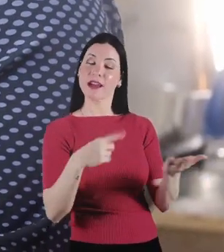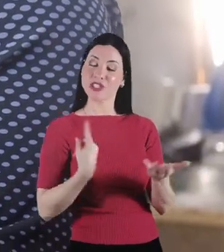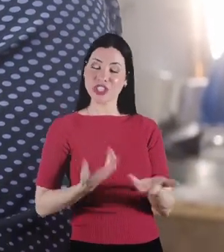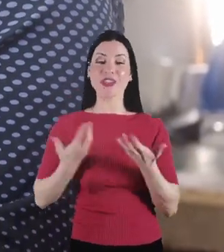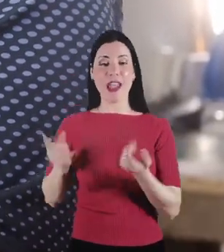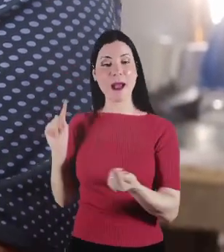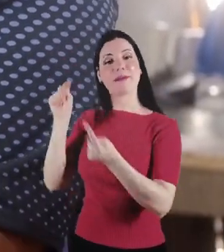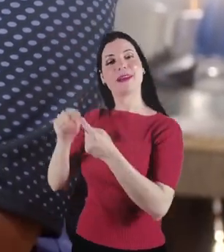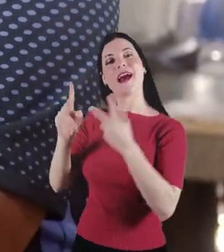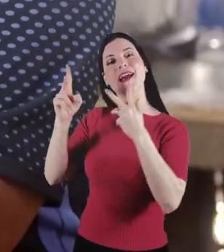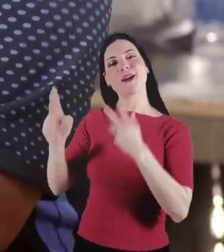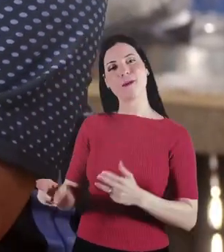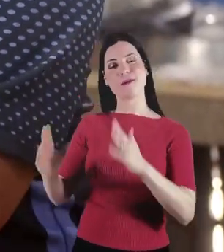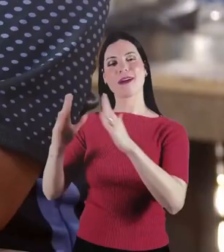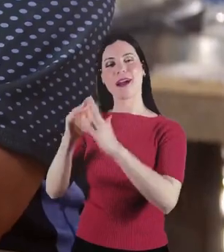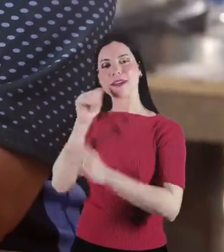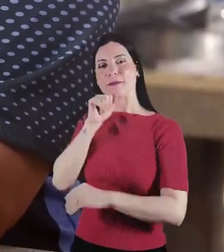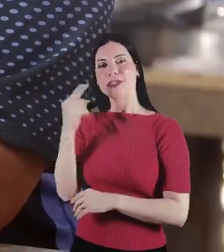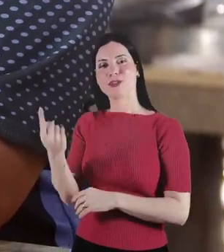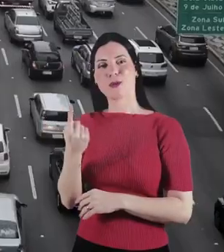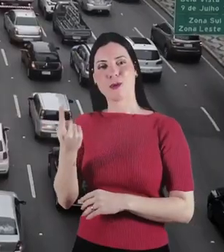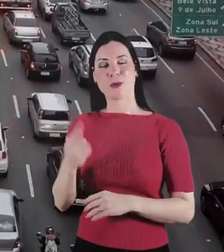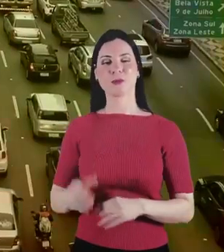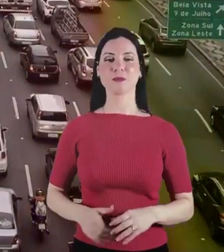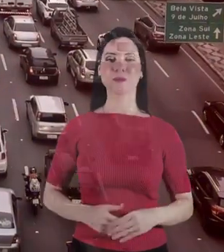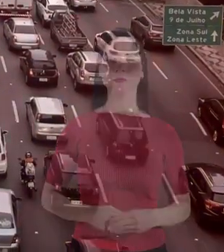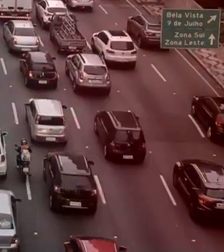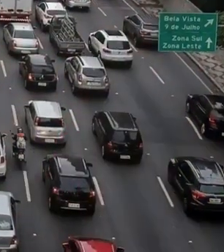Então isso a gente também quer trazer para a Casa da Mãe Solo.